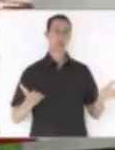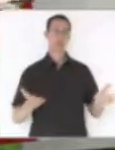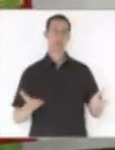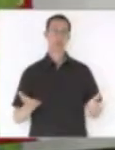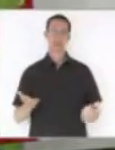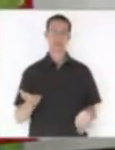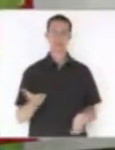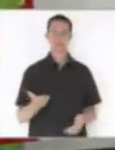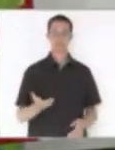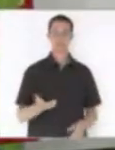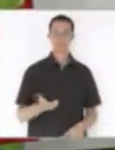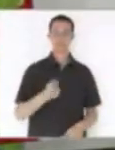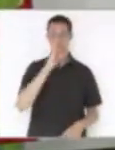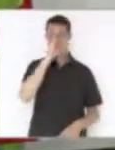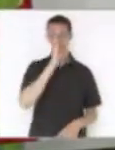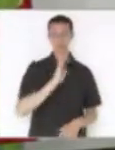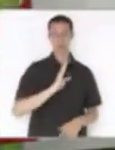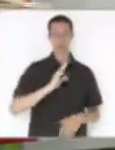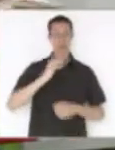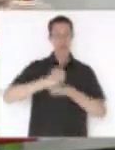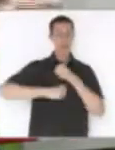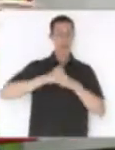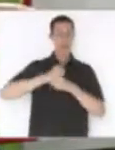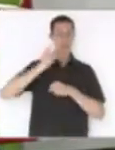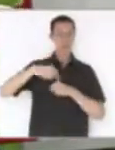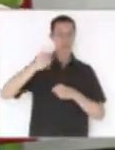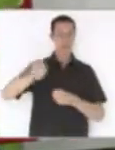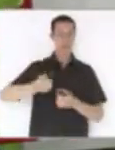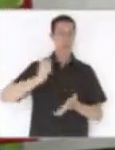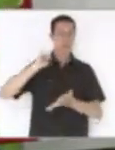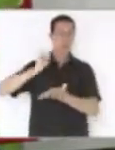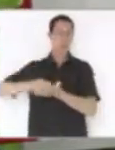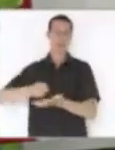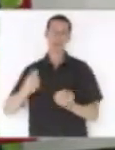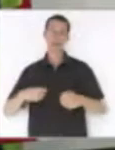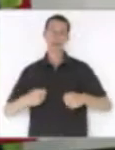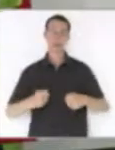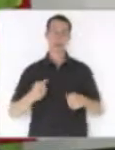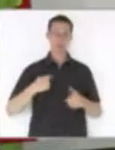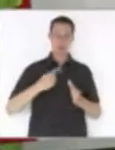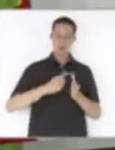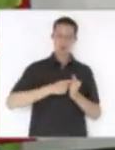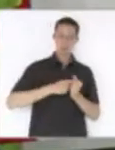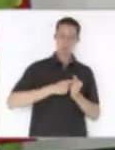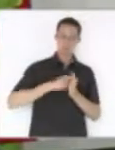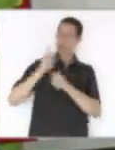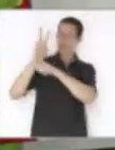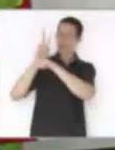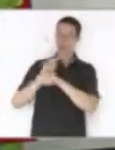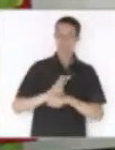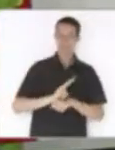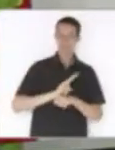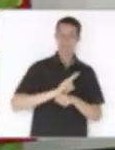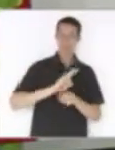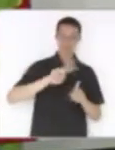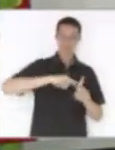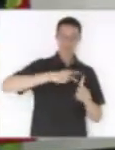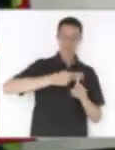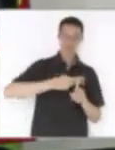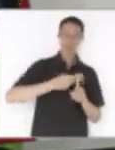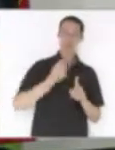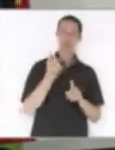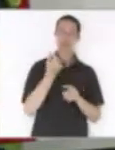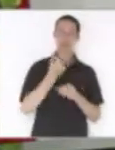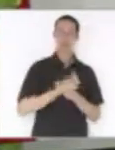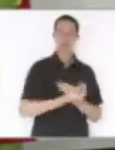de graça, mas vai ter que ser pago a partir do ano que vem, já estou devendo. Agora, vou tomar um empréstimo, vou entregar o dinheiro, se disser, vou